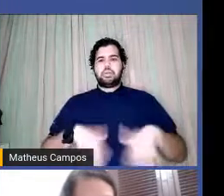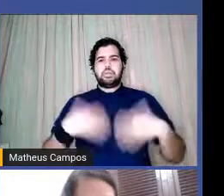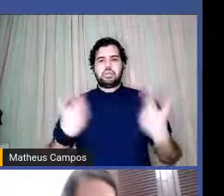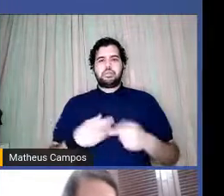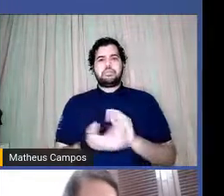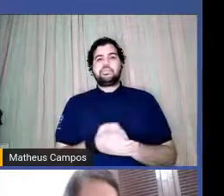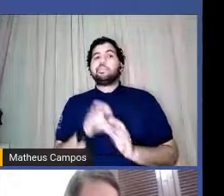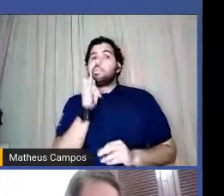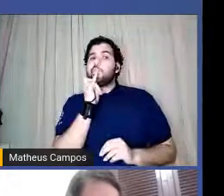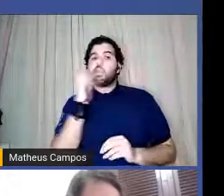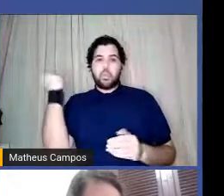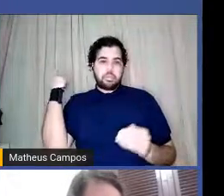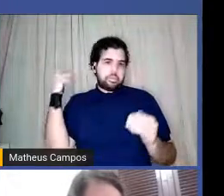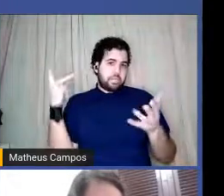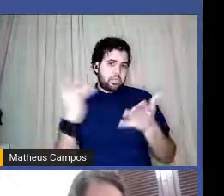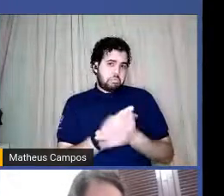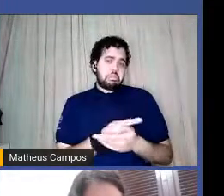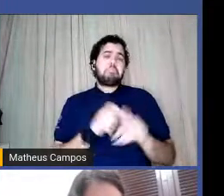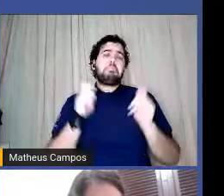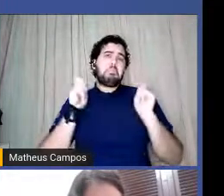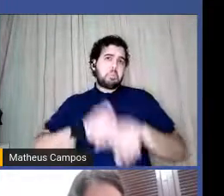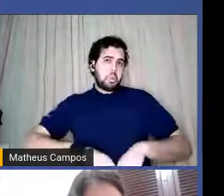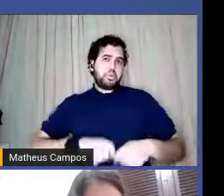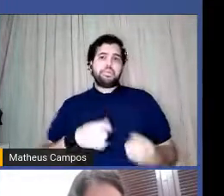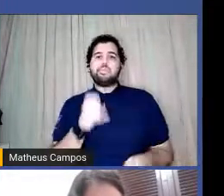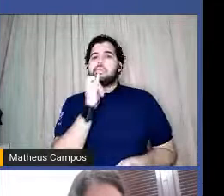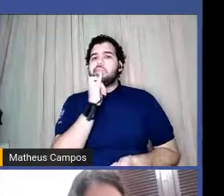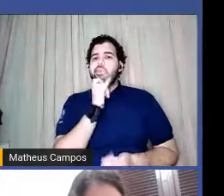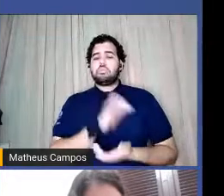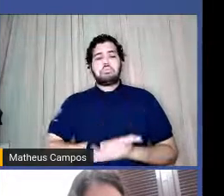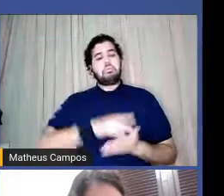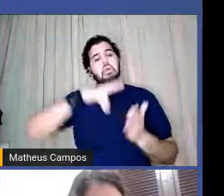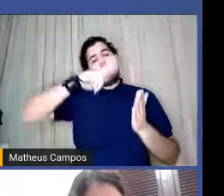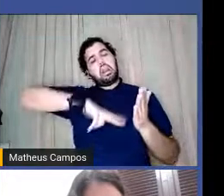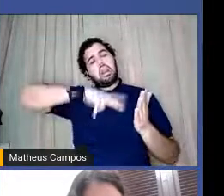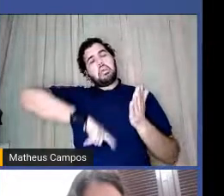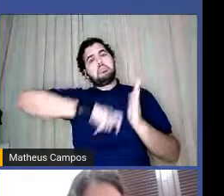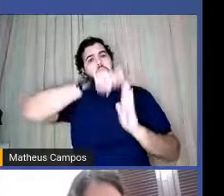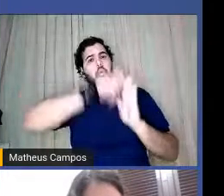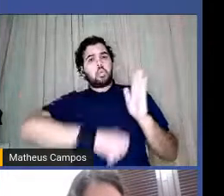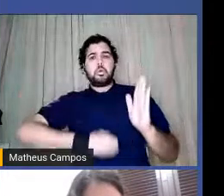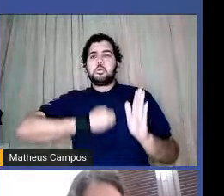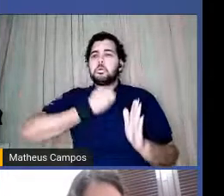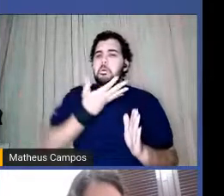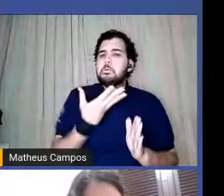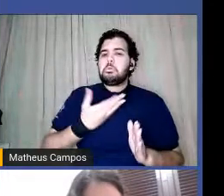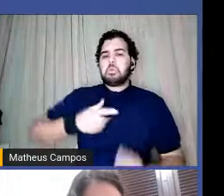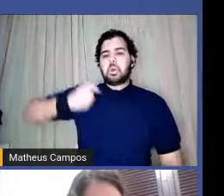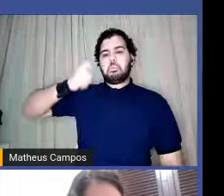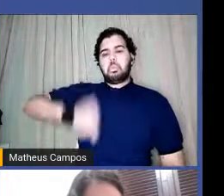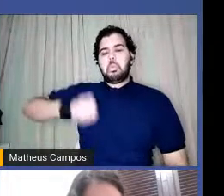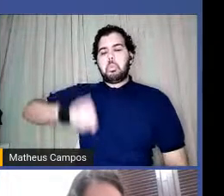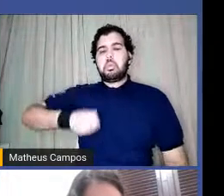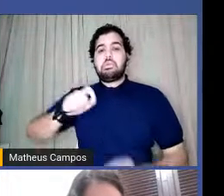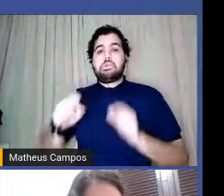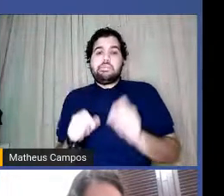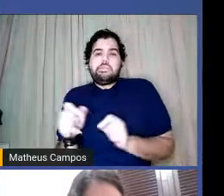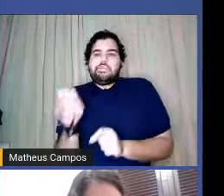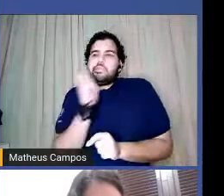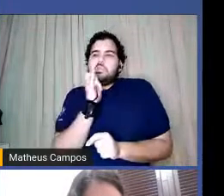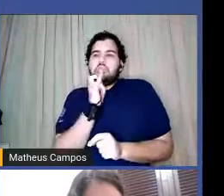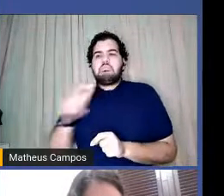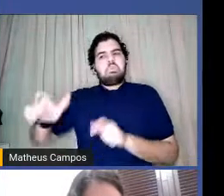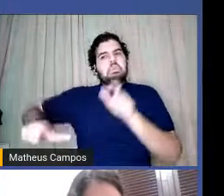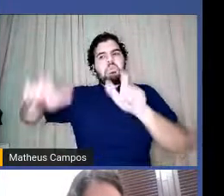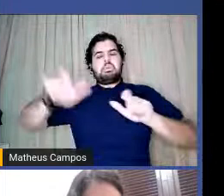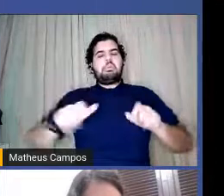acontecimentos, às vezes acontece de você estar, você ler um texto, uma poesia mais intimista, e às vezes não ser muito bem aceito